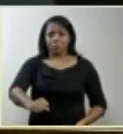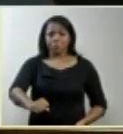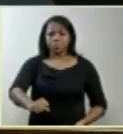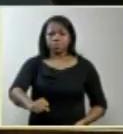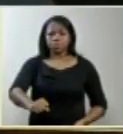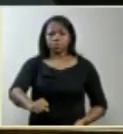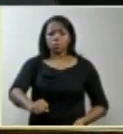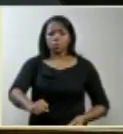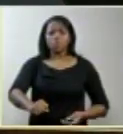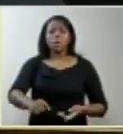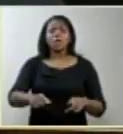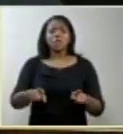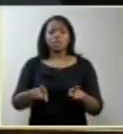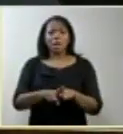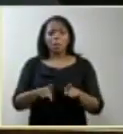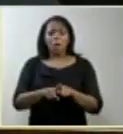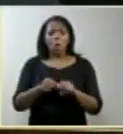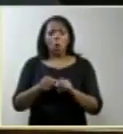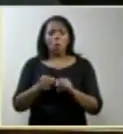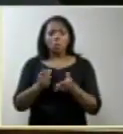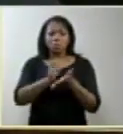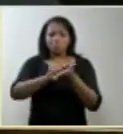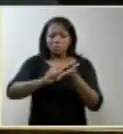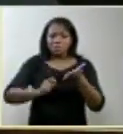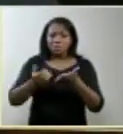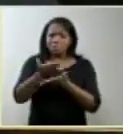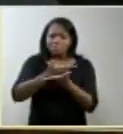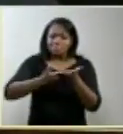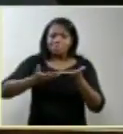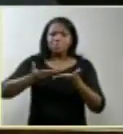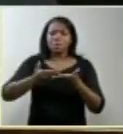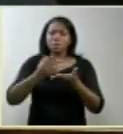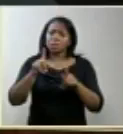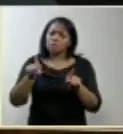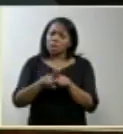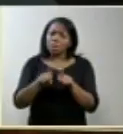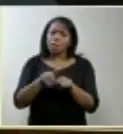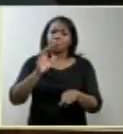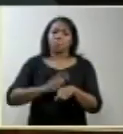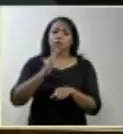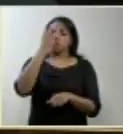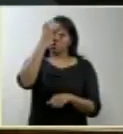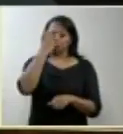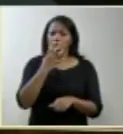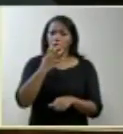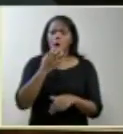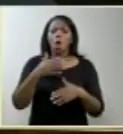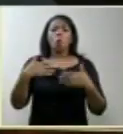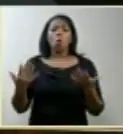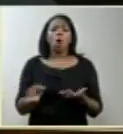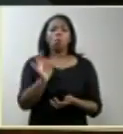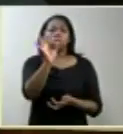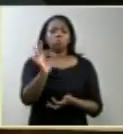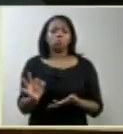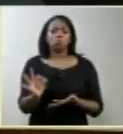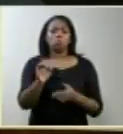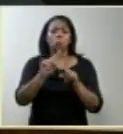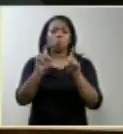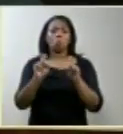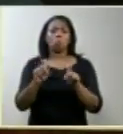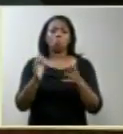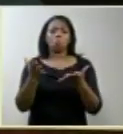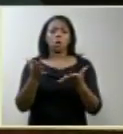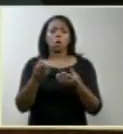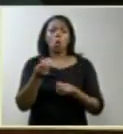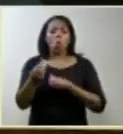de uma prescrição que diria é mais séria, qual é o percentual, ou seja, aborto